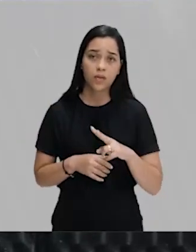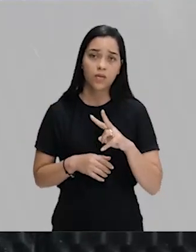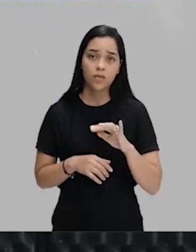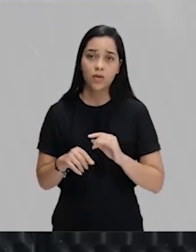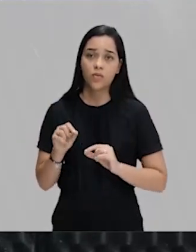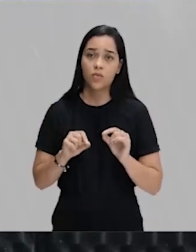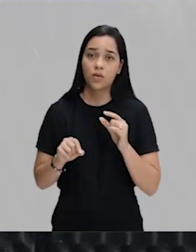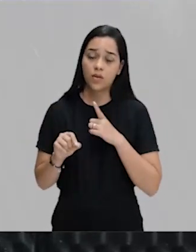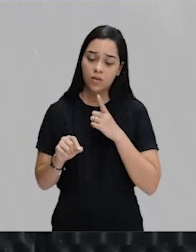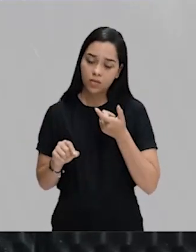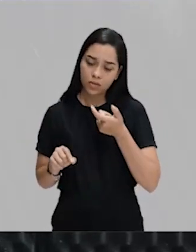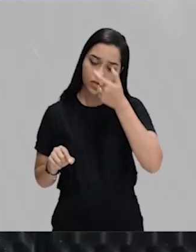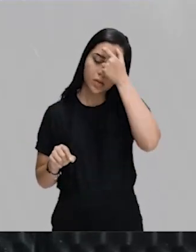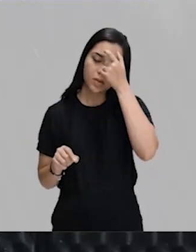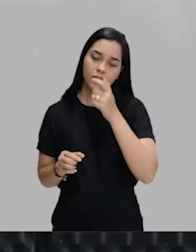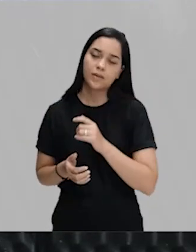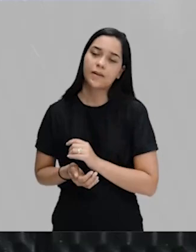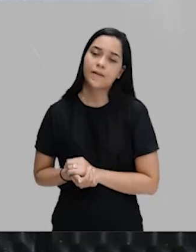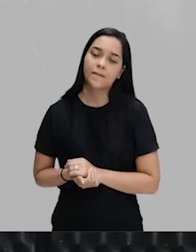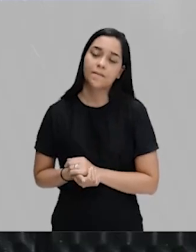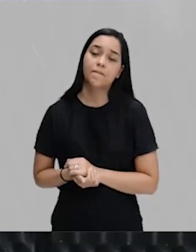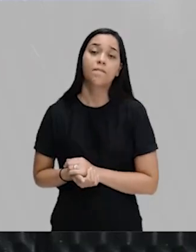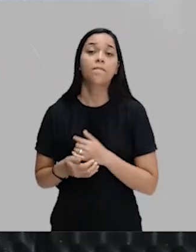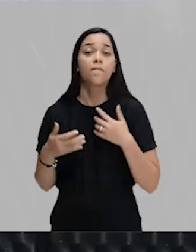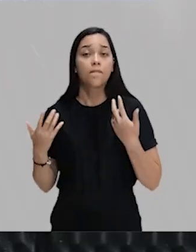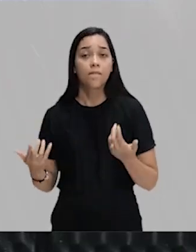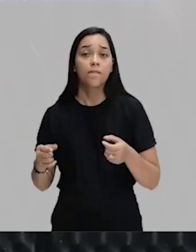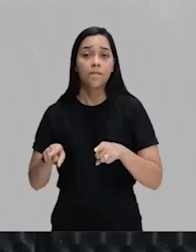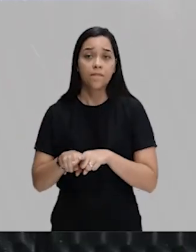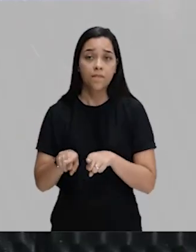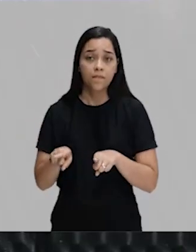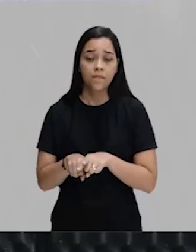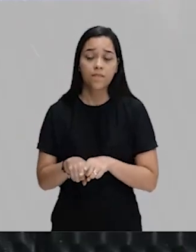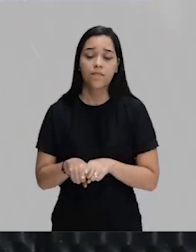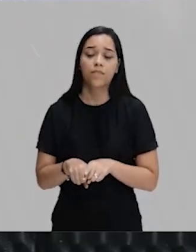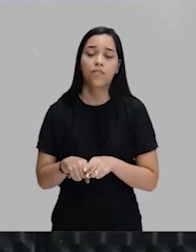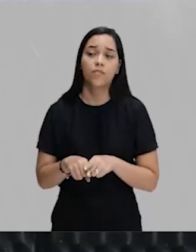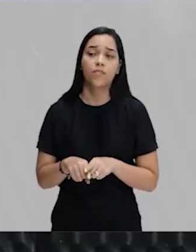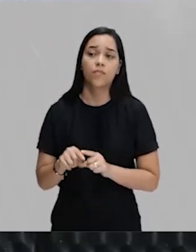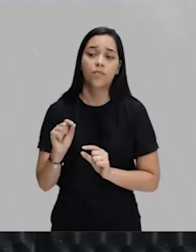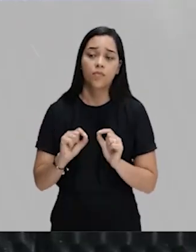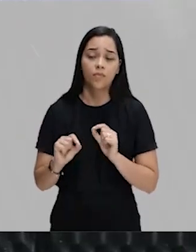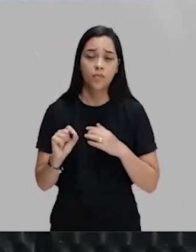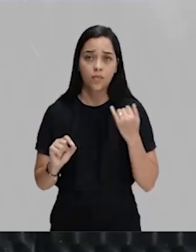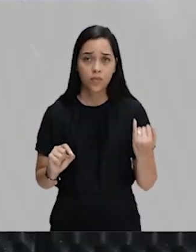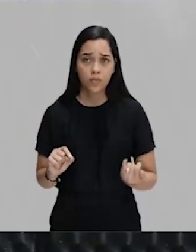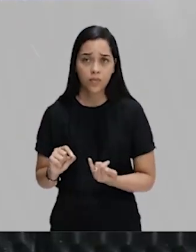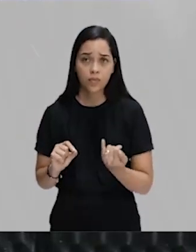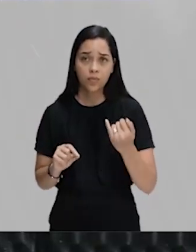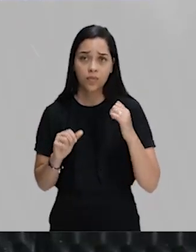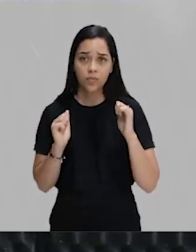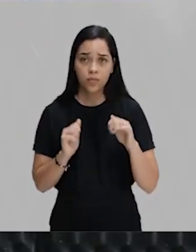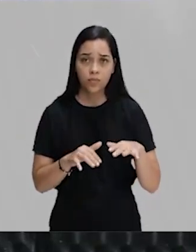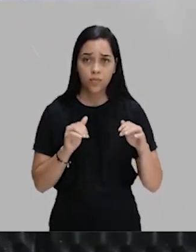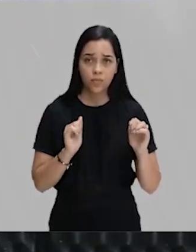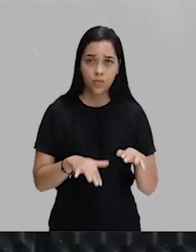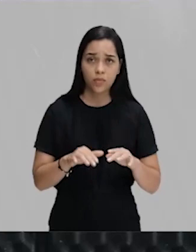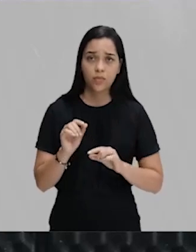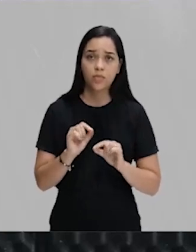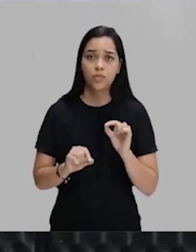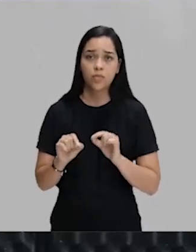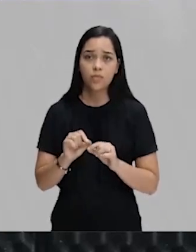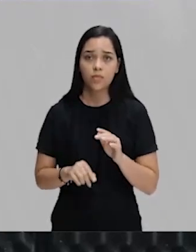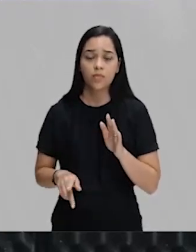mais conscientizado, de certa forma, mais politizado, da importância do Exército para